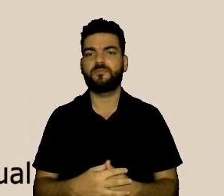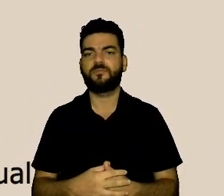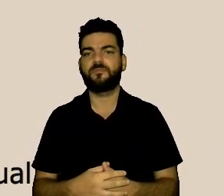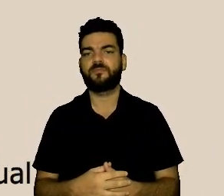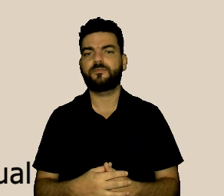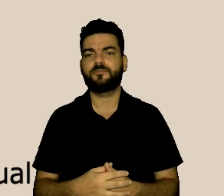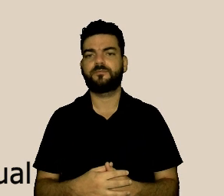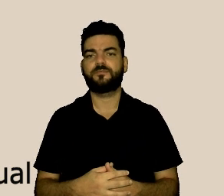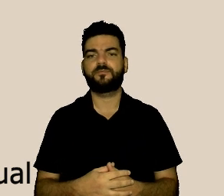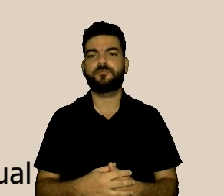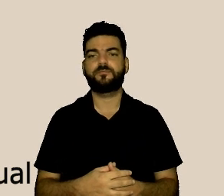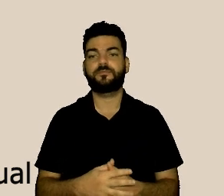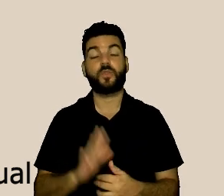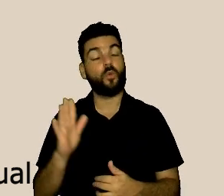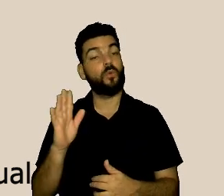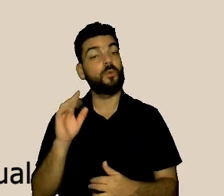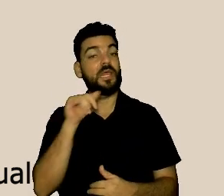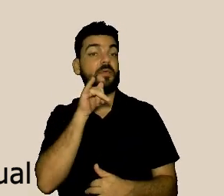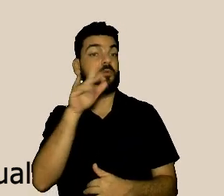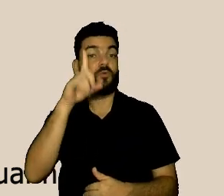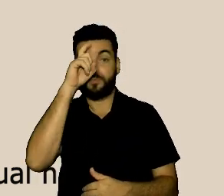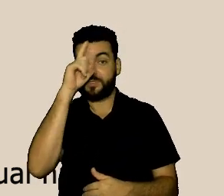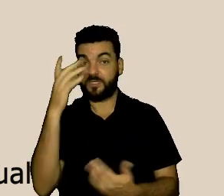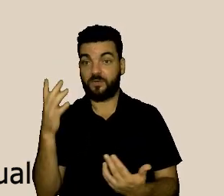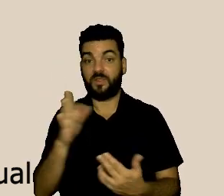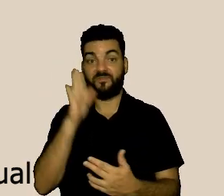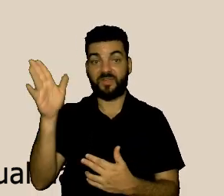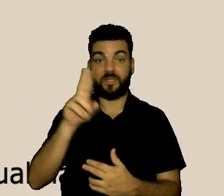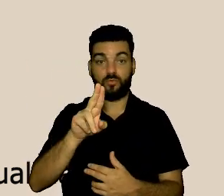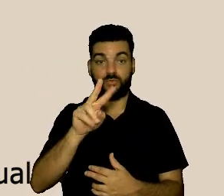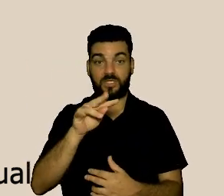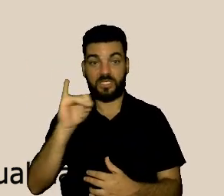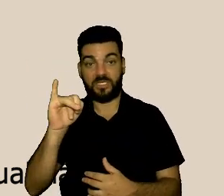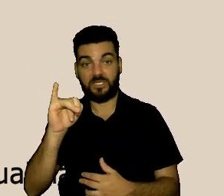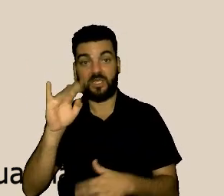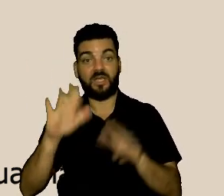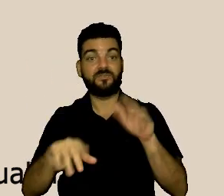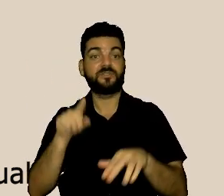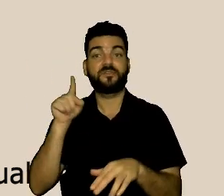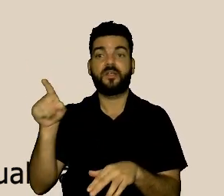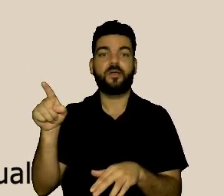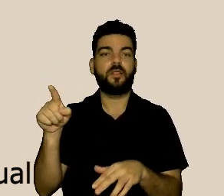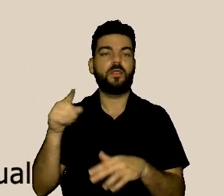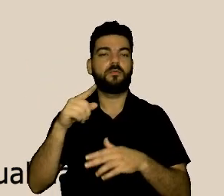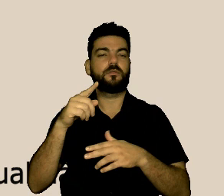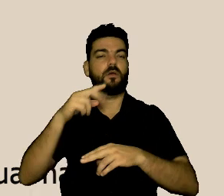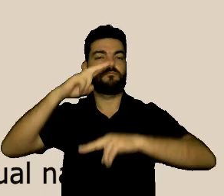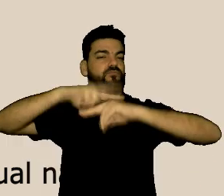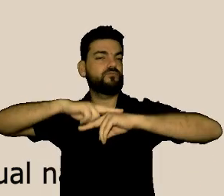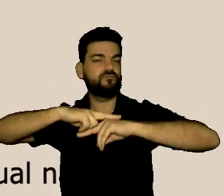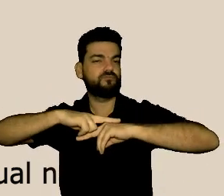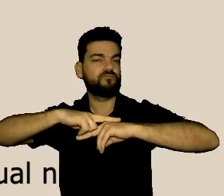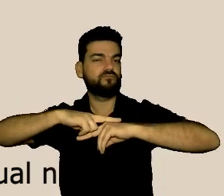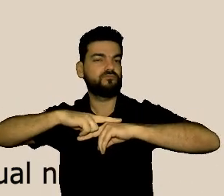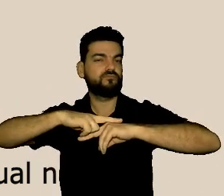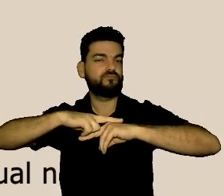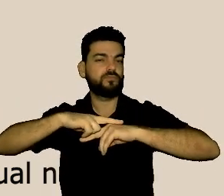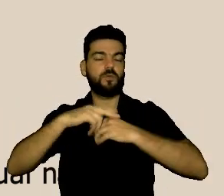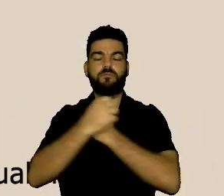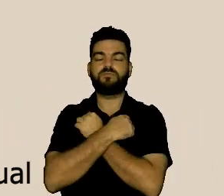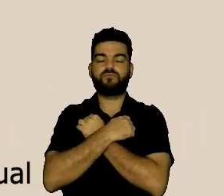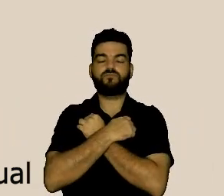muitas vezes, ela está ali imóvel, sem poder se defender de maneira nenhuma, e tem alguma